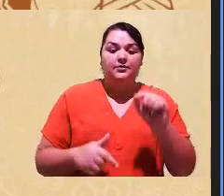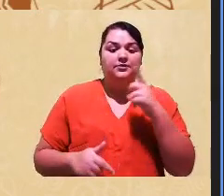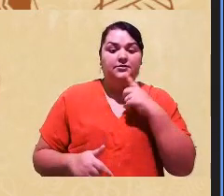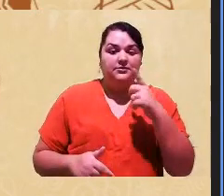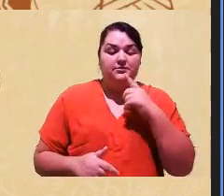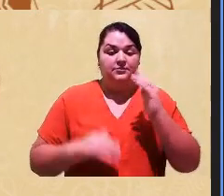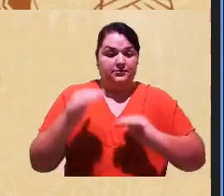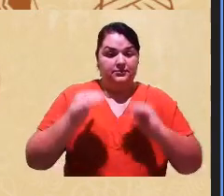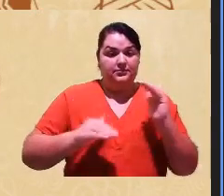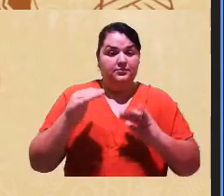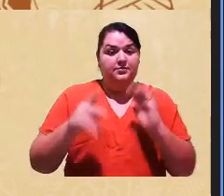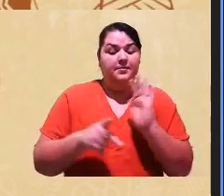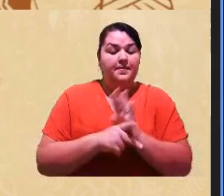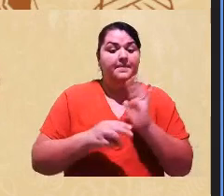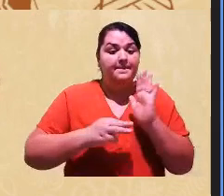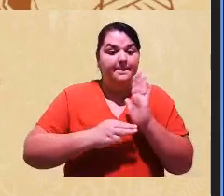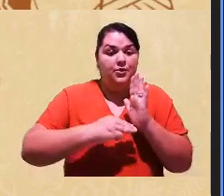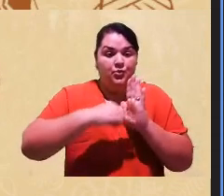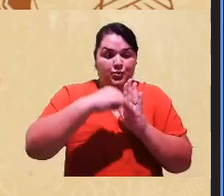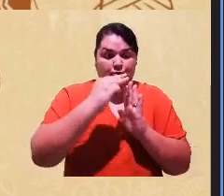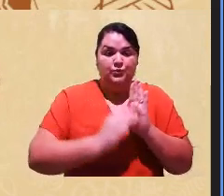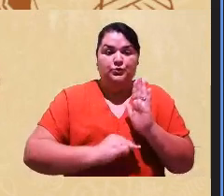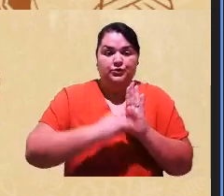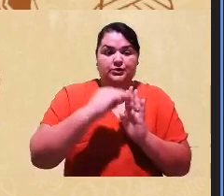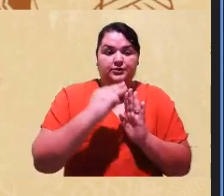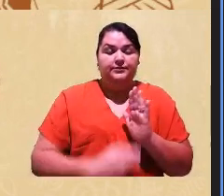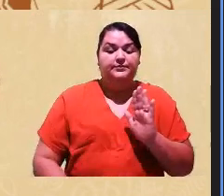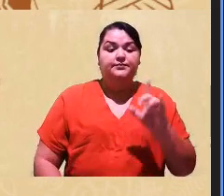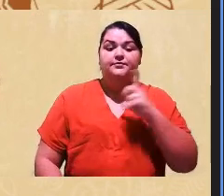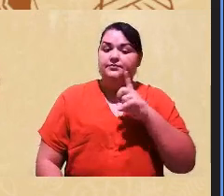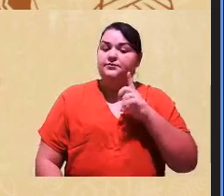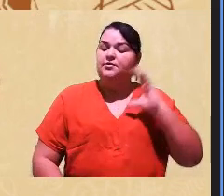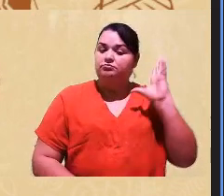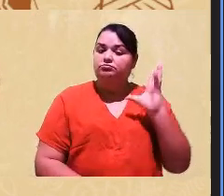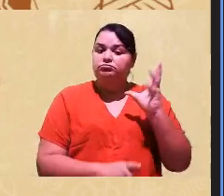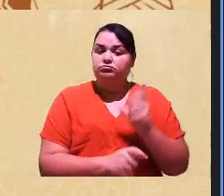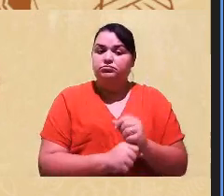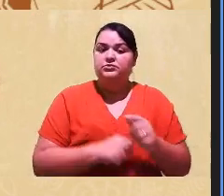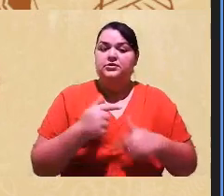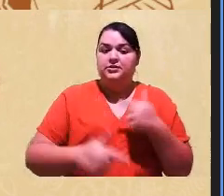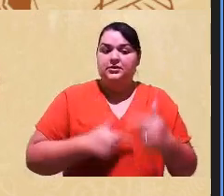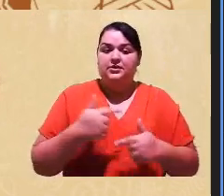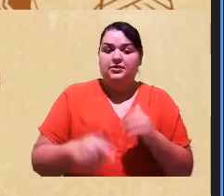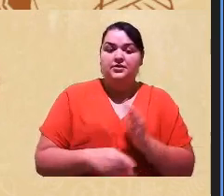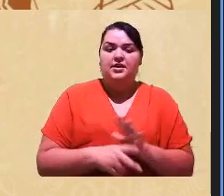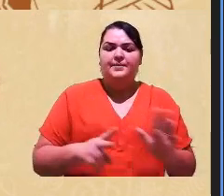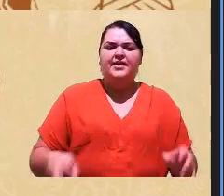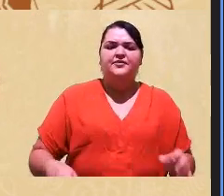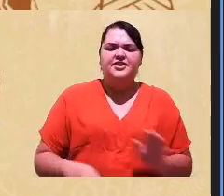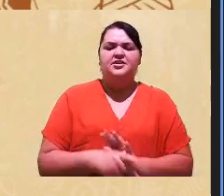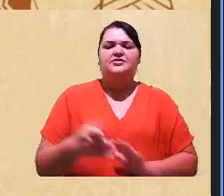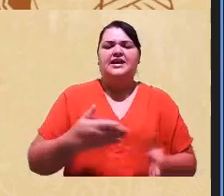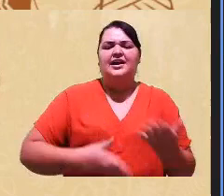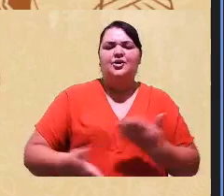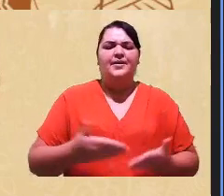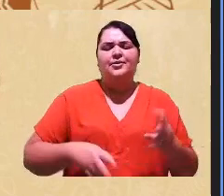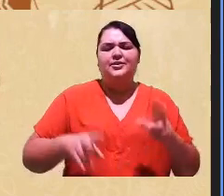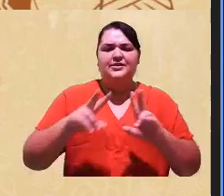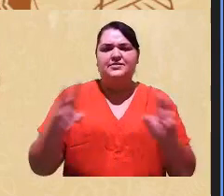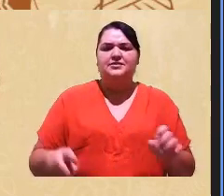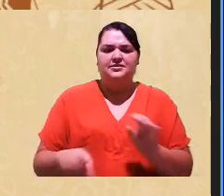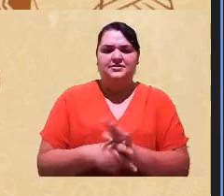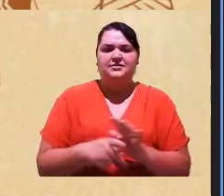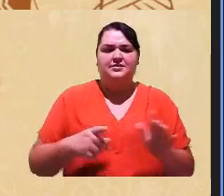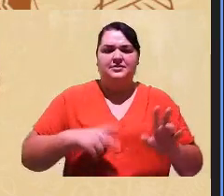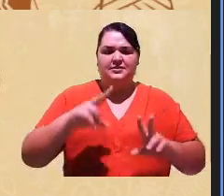imersão. Na metodologia, então, que ao longo desses 15 anos que eu tenho trabalhado com bancas de heterodentificação, já fiz milhares